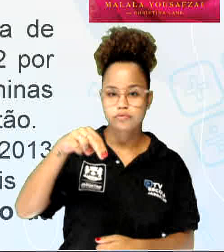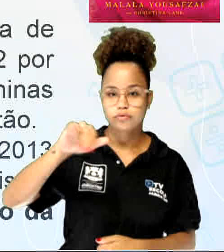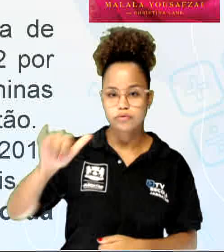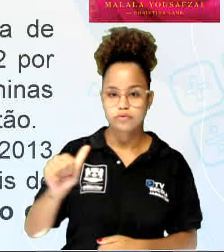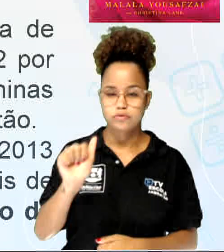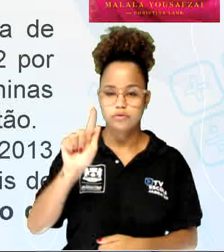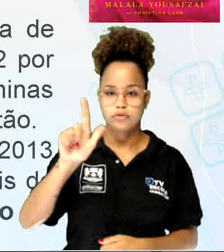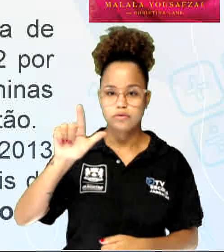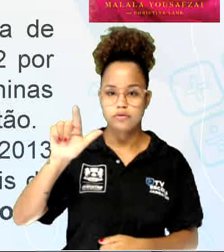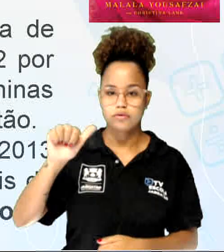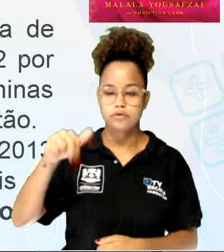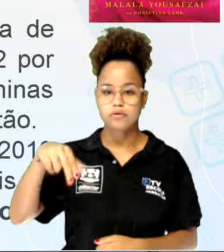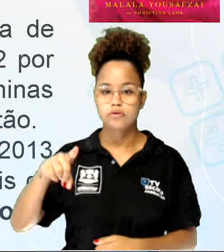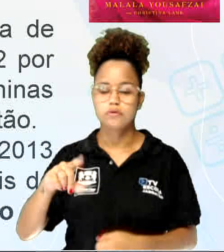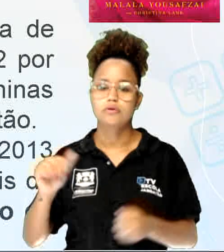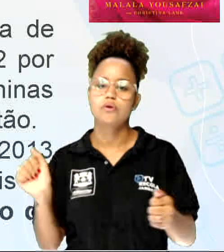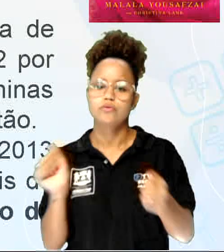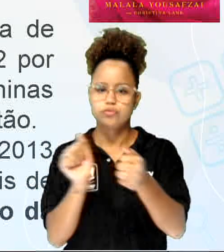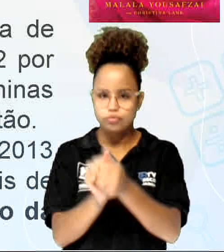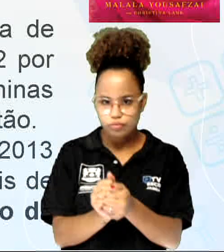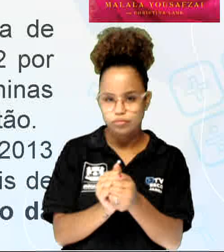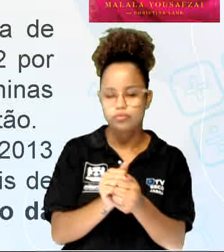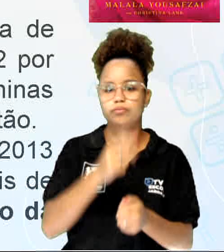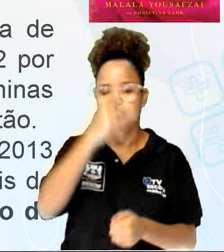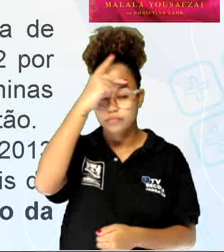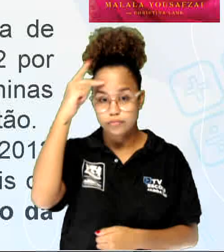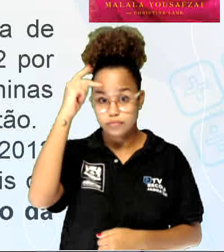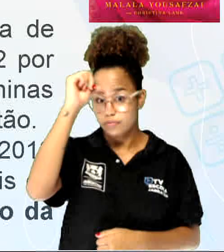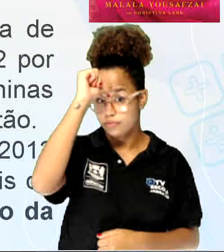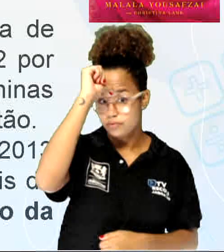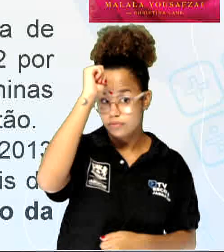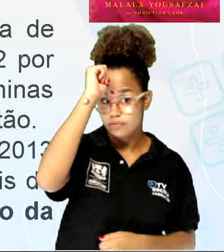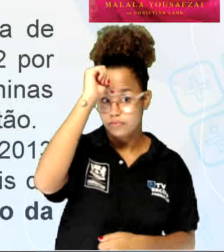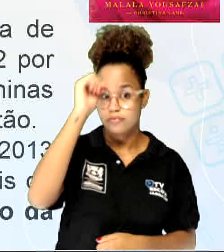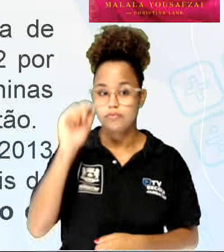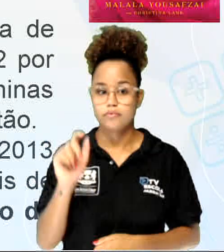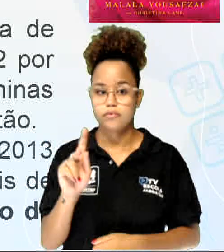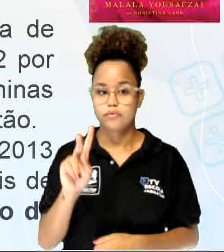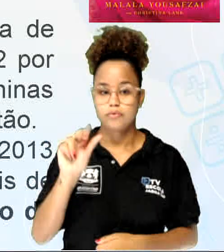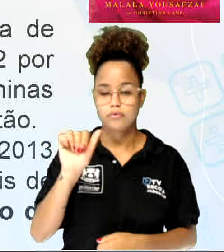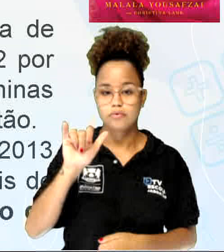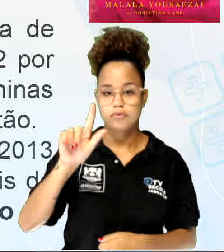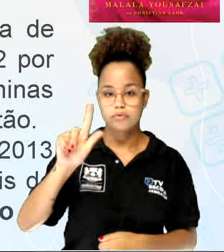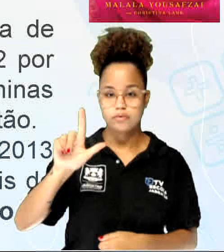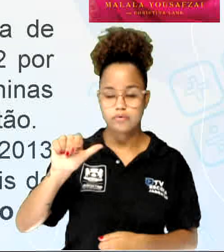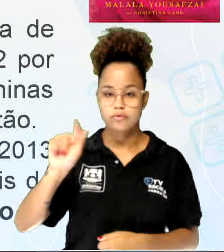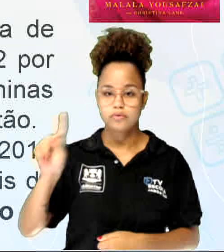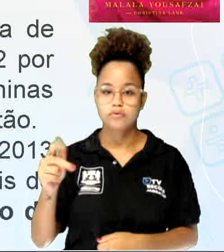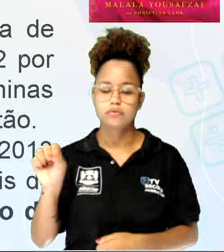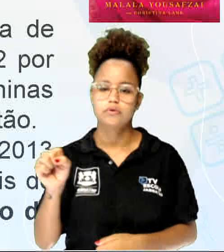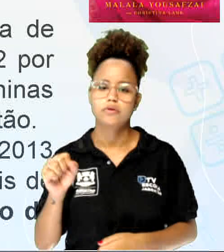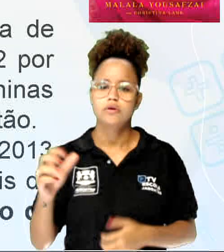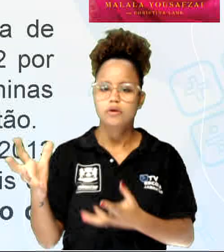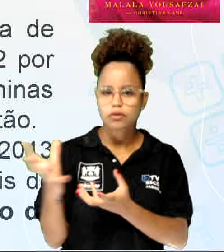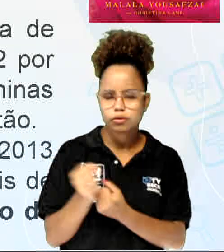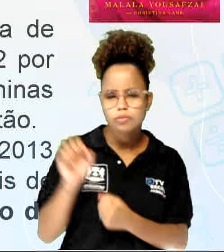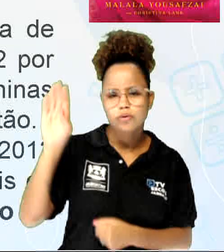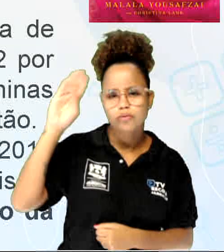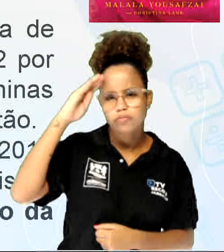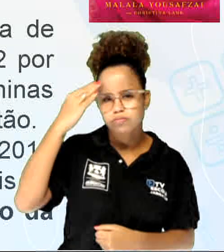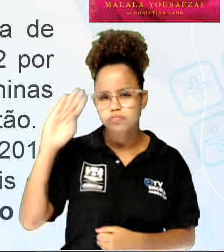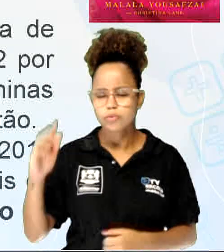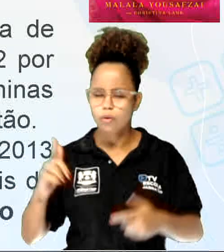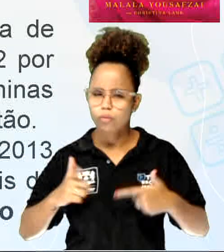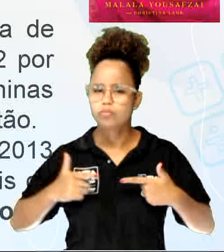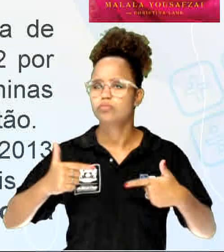indiano Kailash Satyarth. Ela recebeu a honraria pela sua luta contra a supressão das